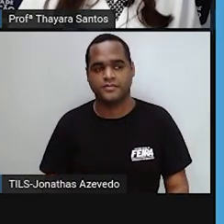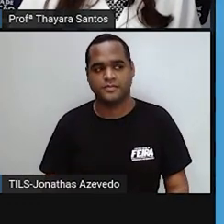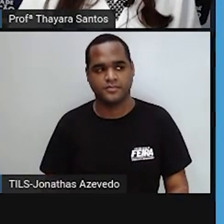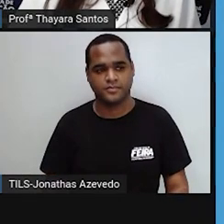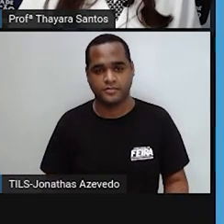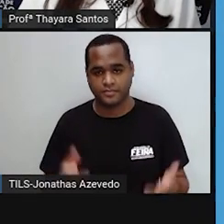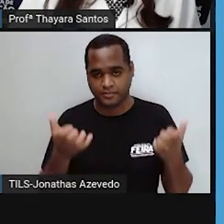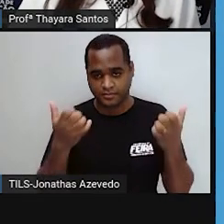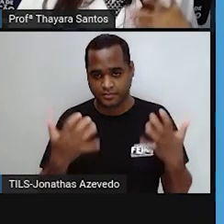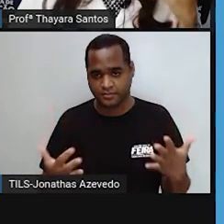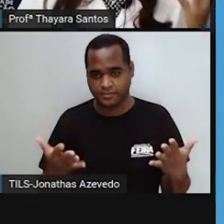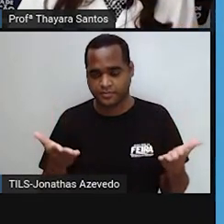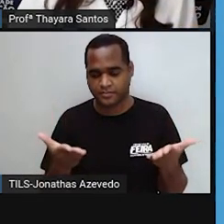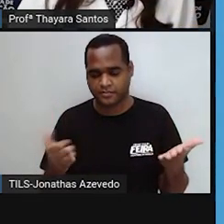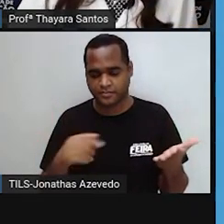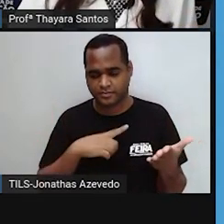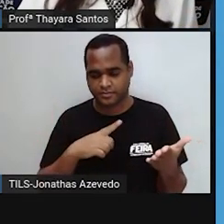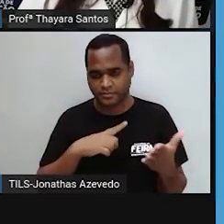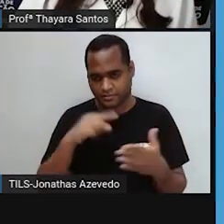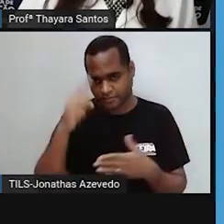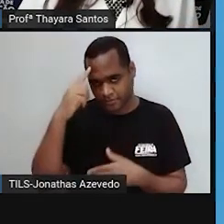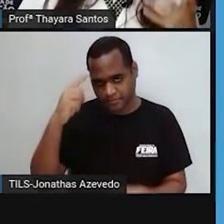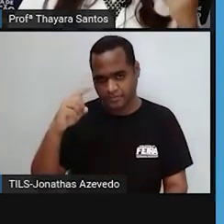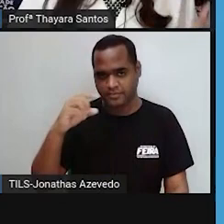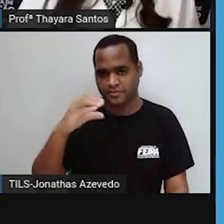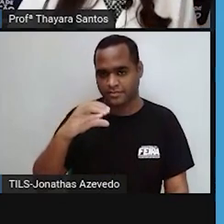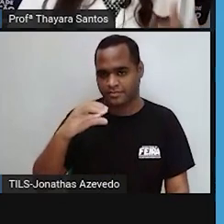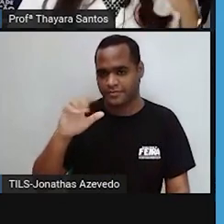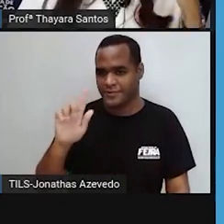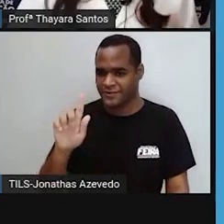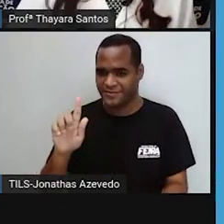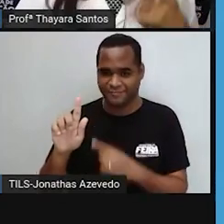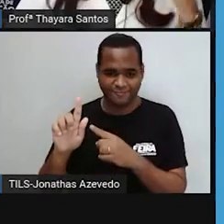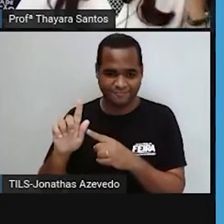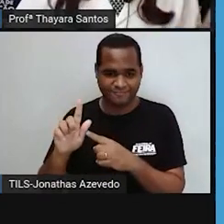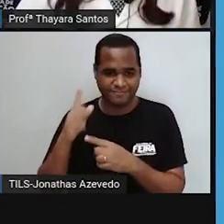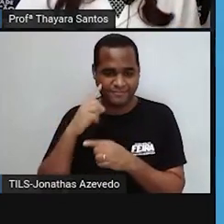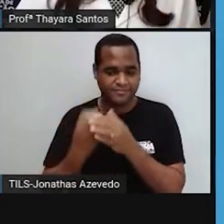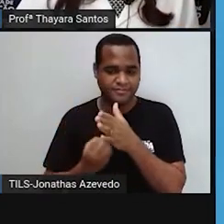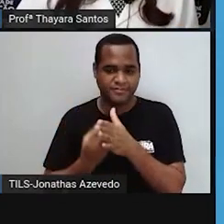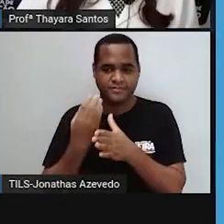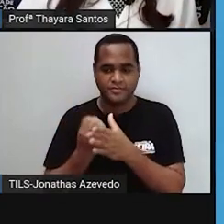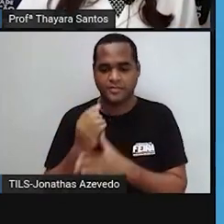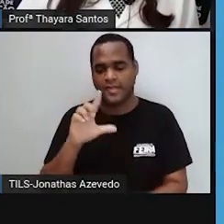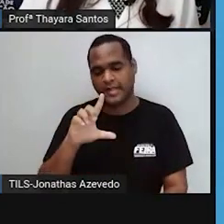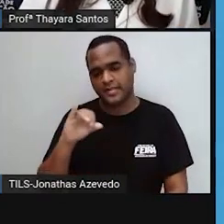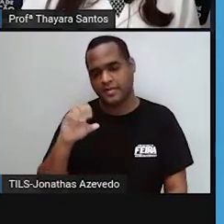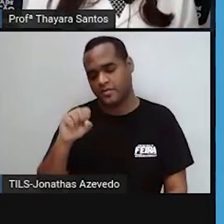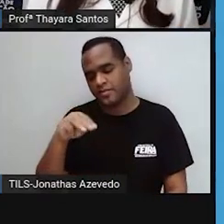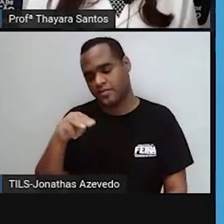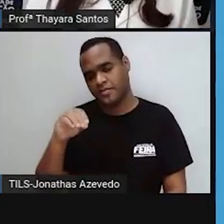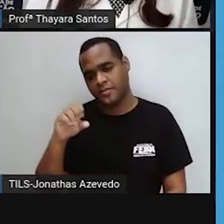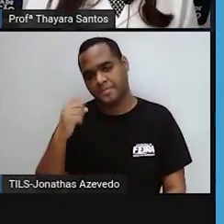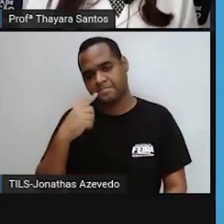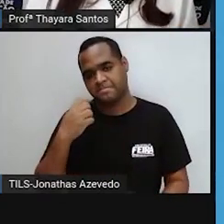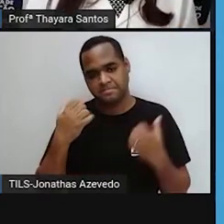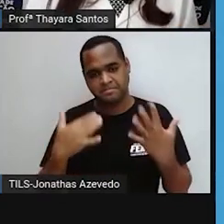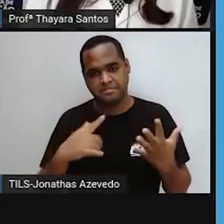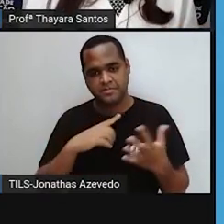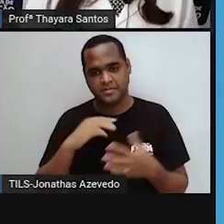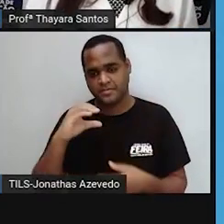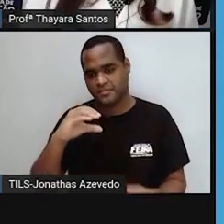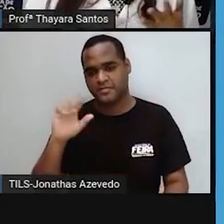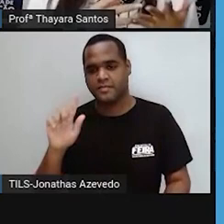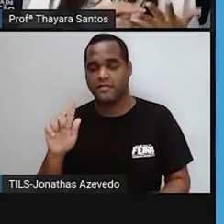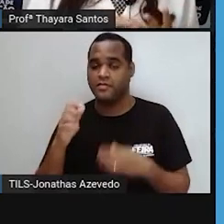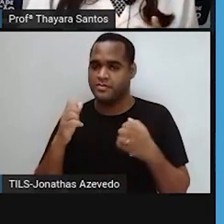Agora, gente vai falar sobre o complexo golgiense, que é ele que dá origem ao lisossomo que a gente falou antes. A função do complexo